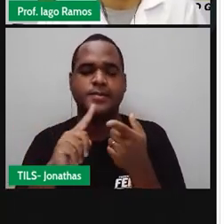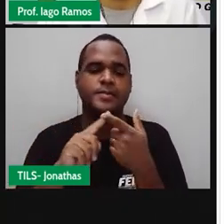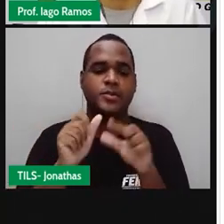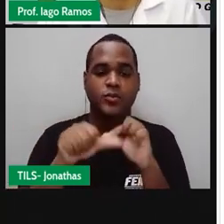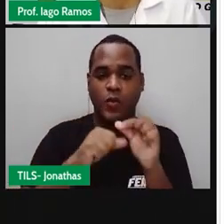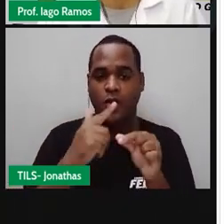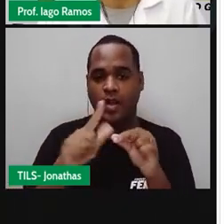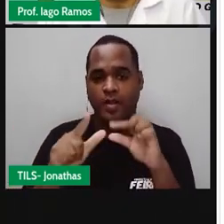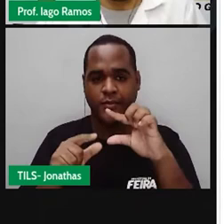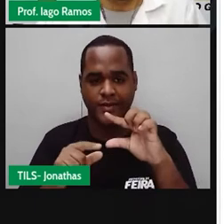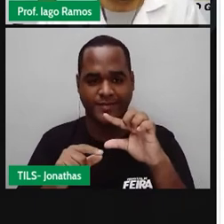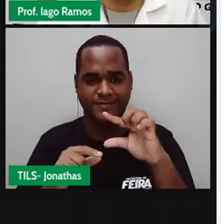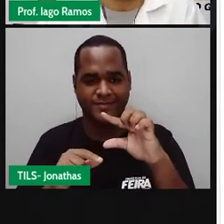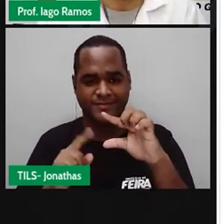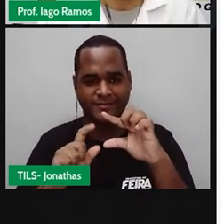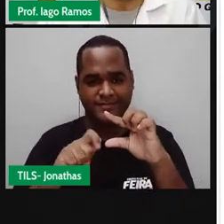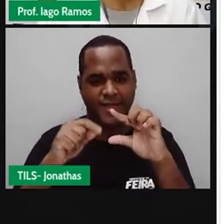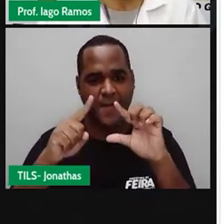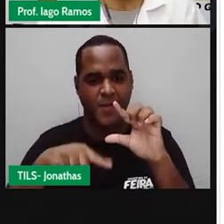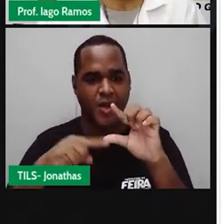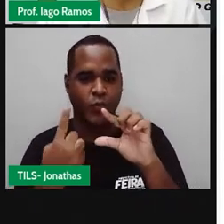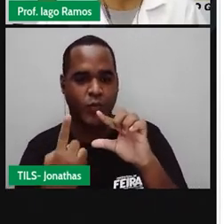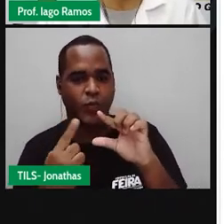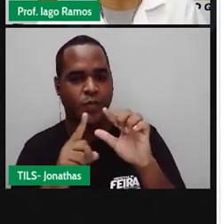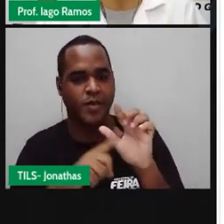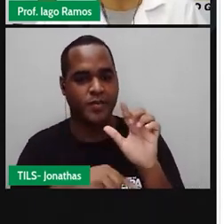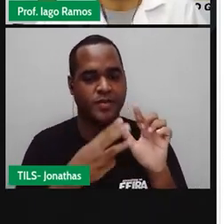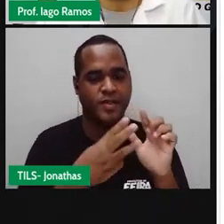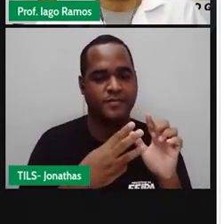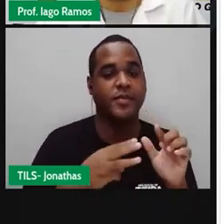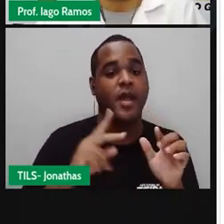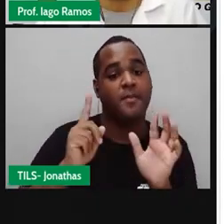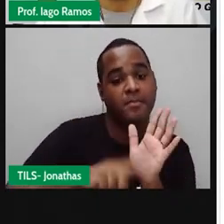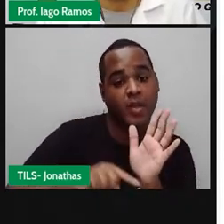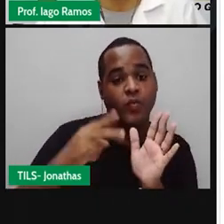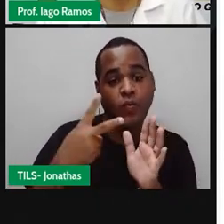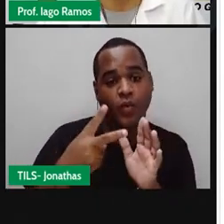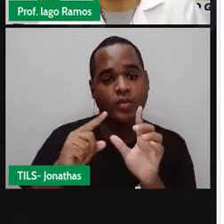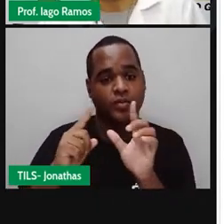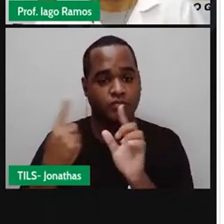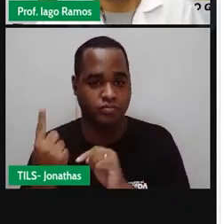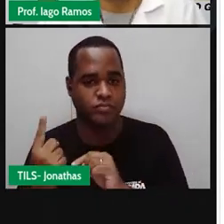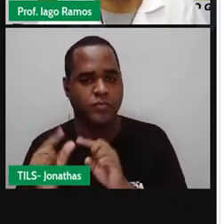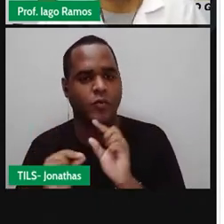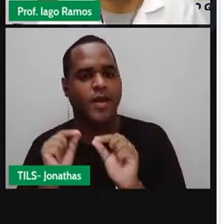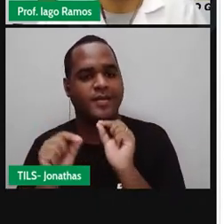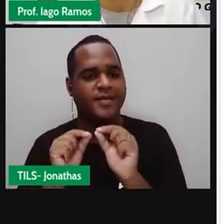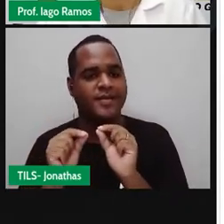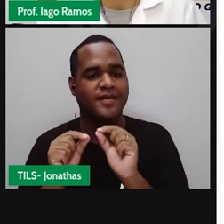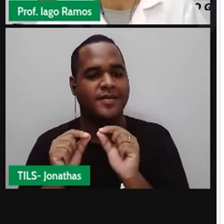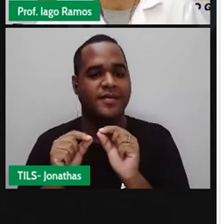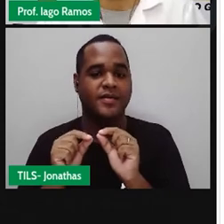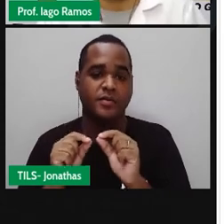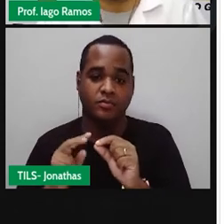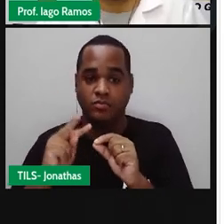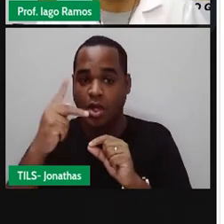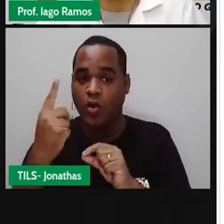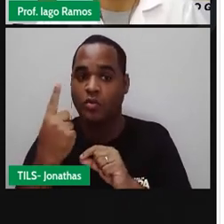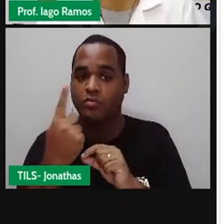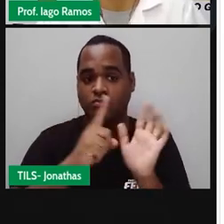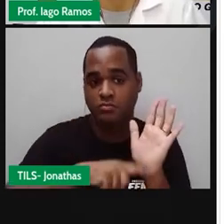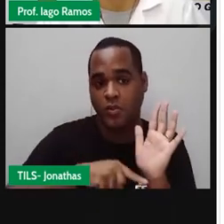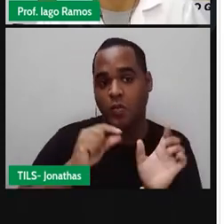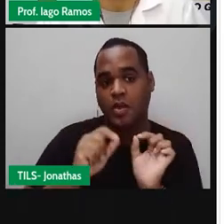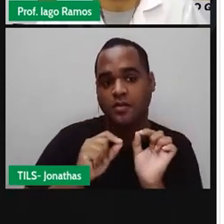virado para a boquinha. Menos 2 e 1. Quem é maior? Quem é menor? Vamos lá. Reta